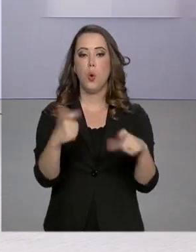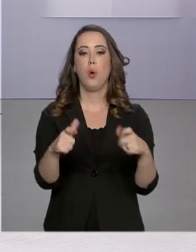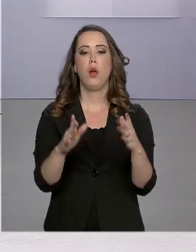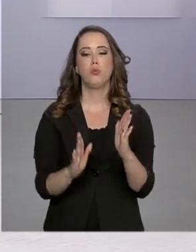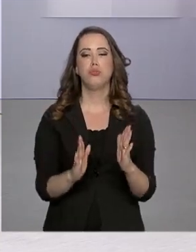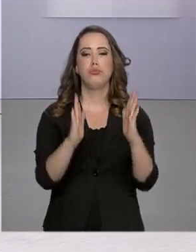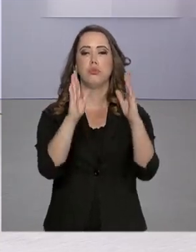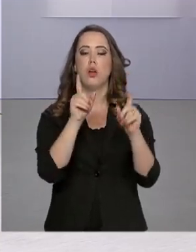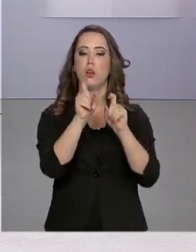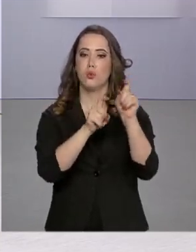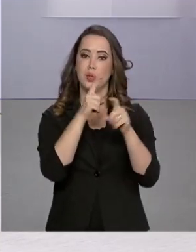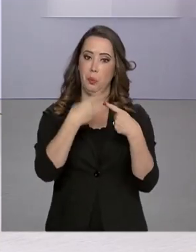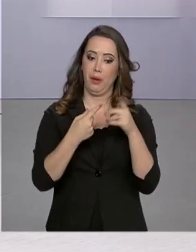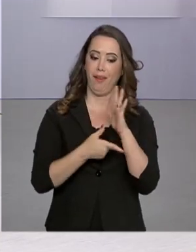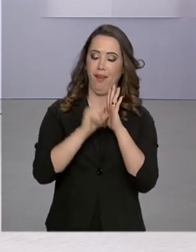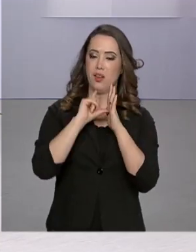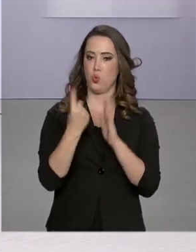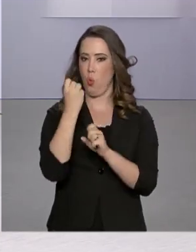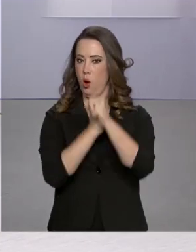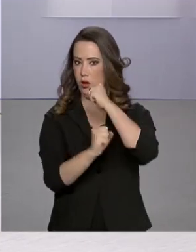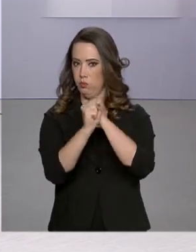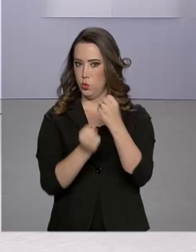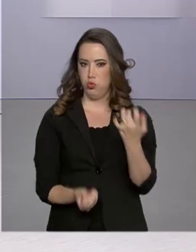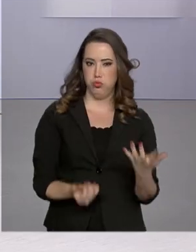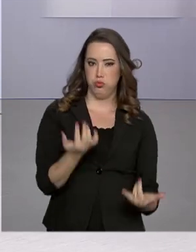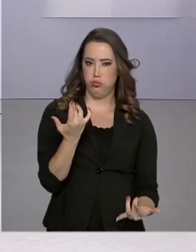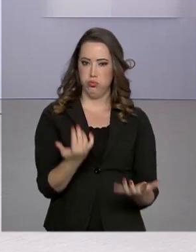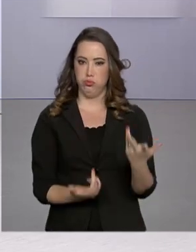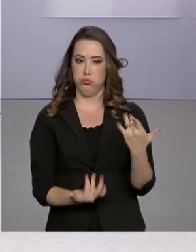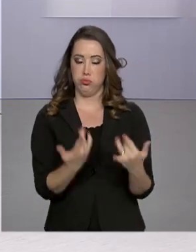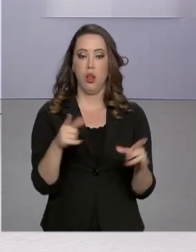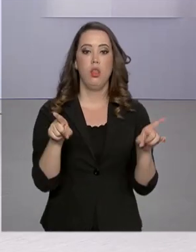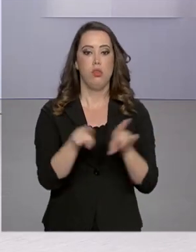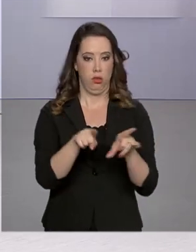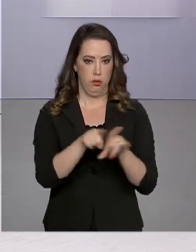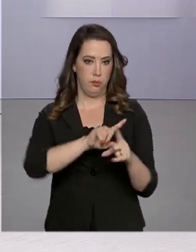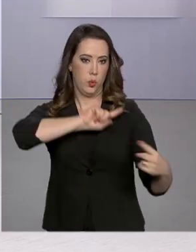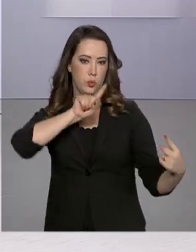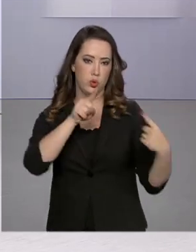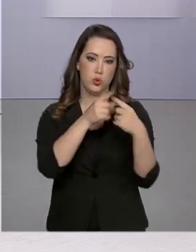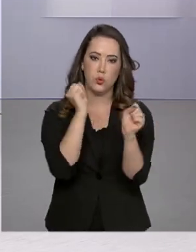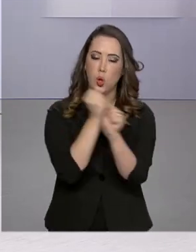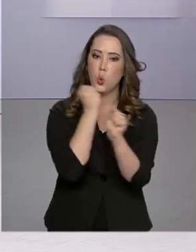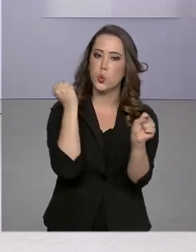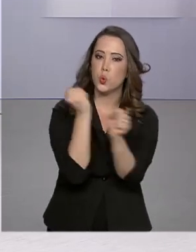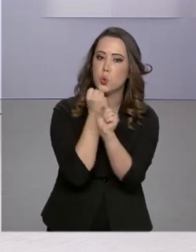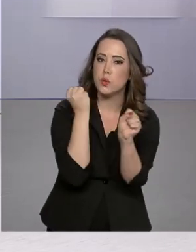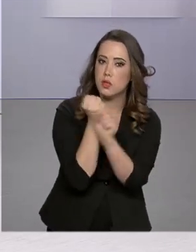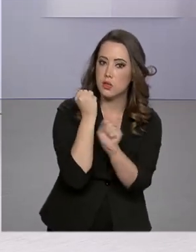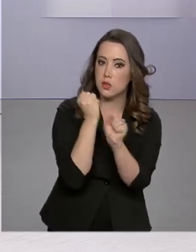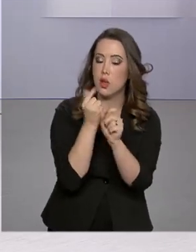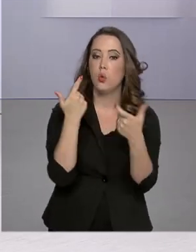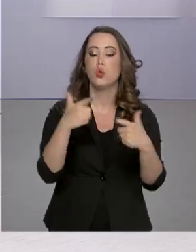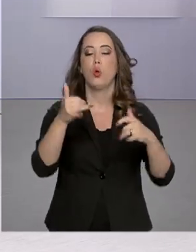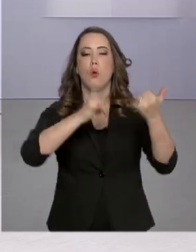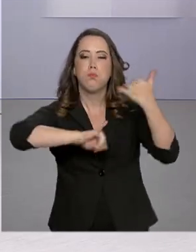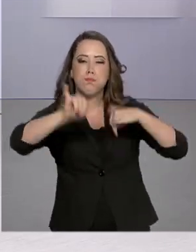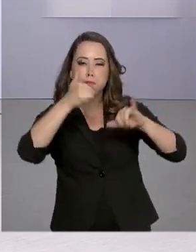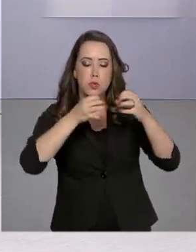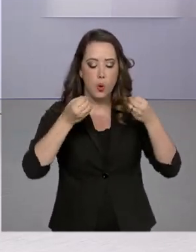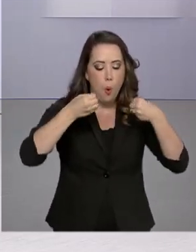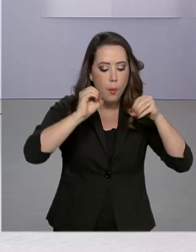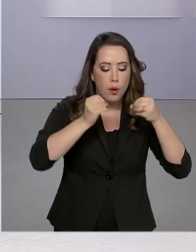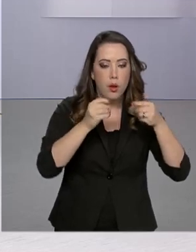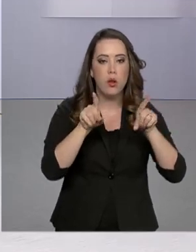que há um ano foi consumido por um incêndio de grandes proporções. Também está prevista a construção de laboratórios de pesquisa e